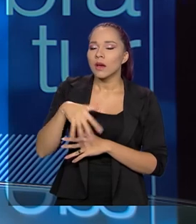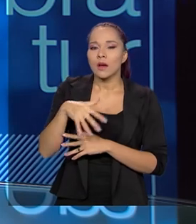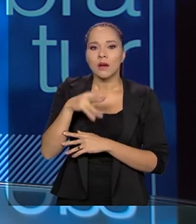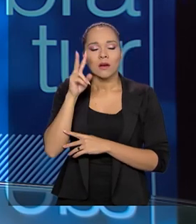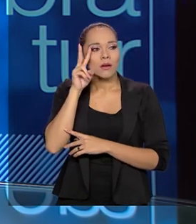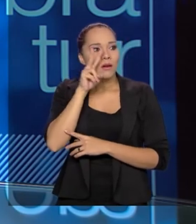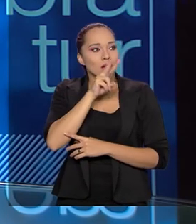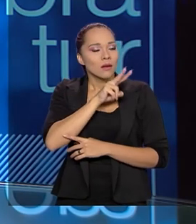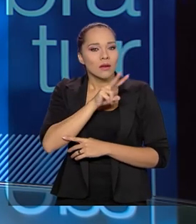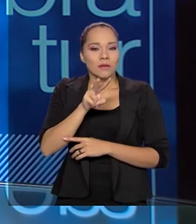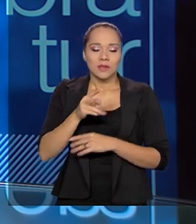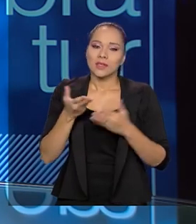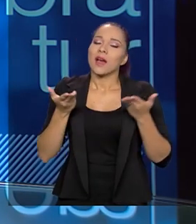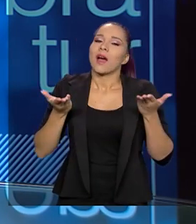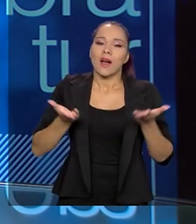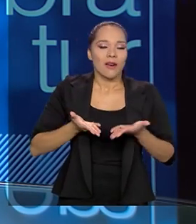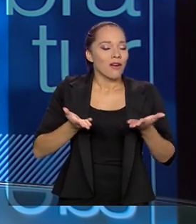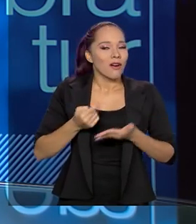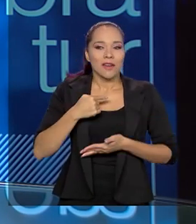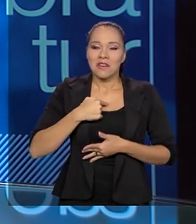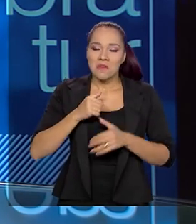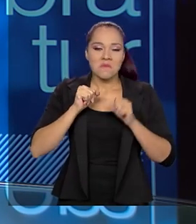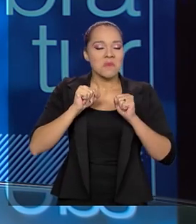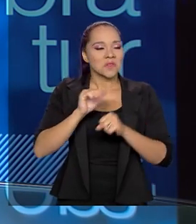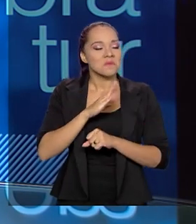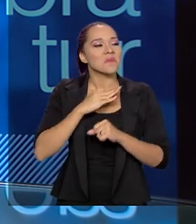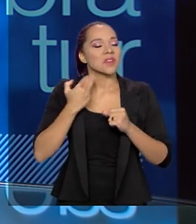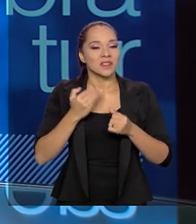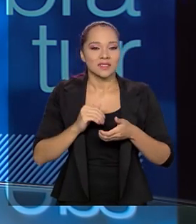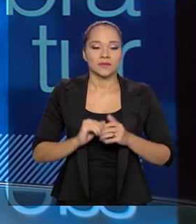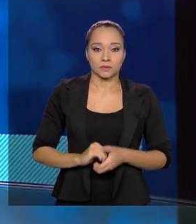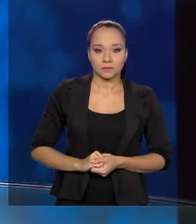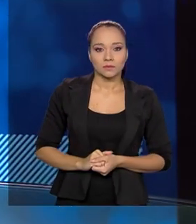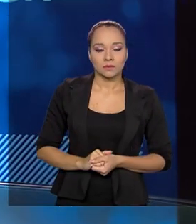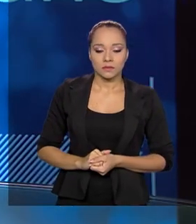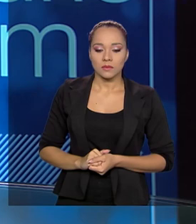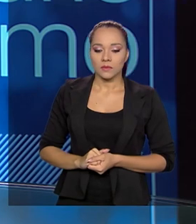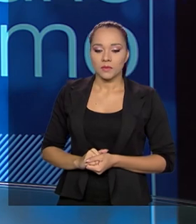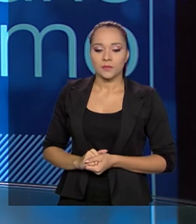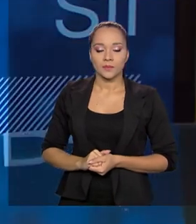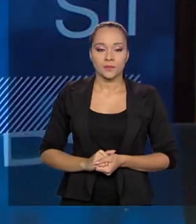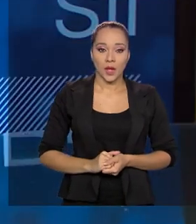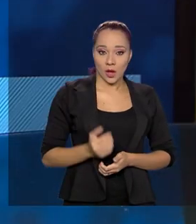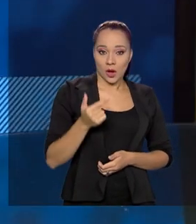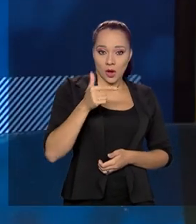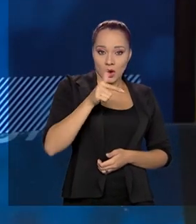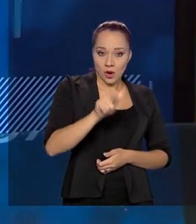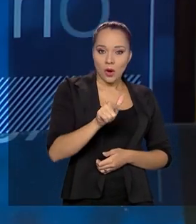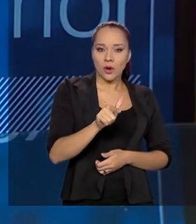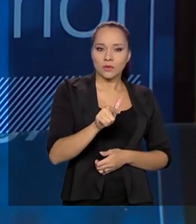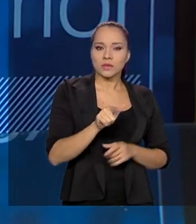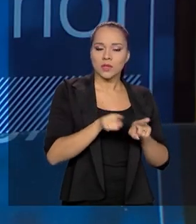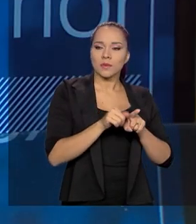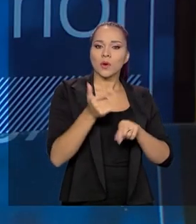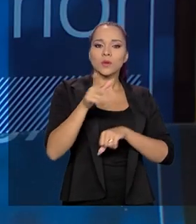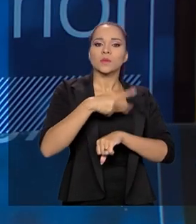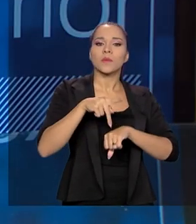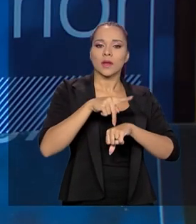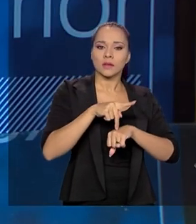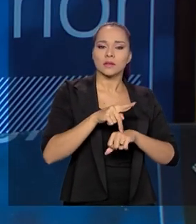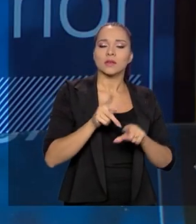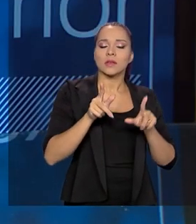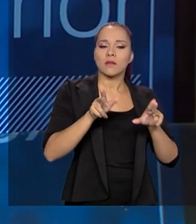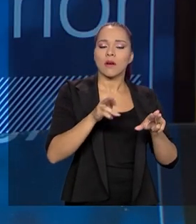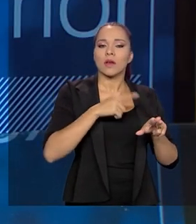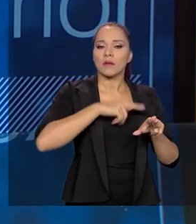can die. Agora eu posso morrer. Um dos fatores no exterior que, de uma certa forma, pode ser considerado como